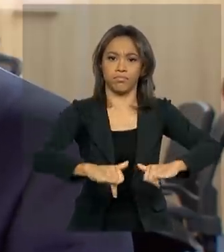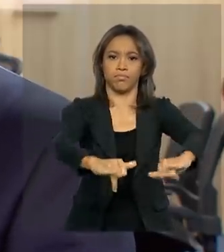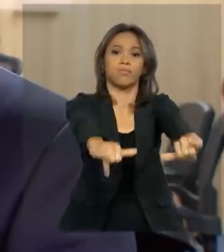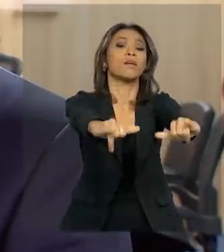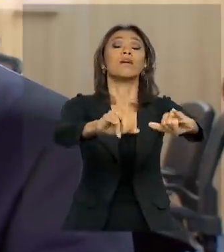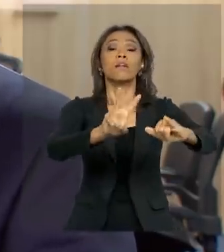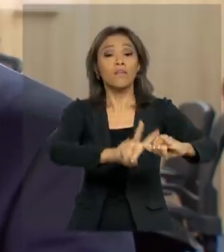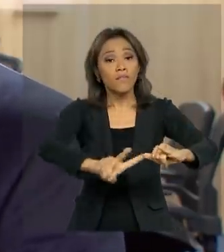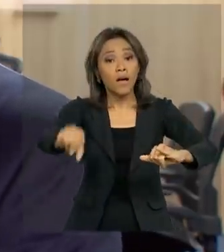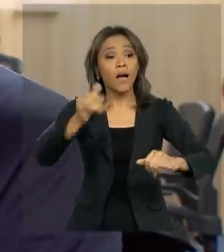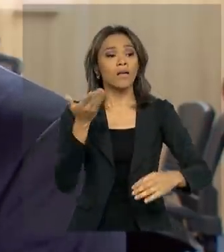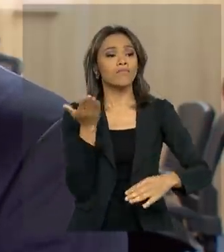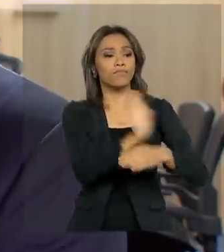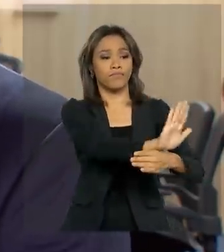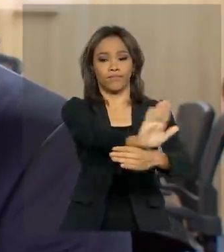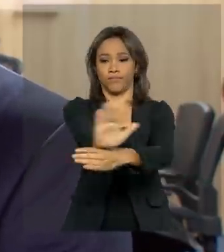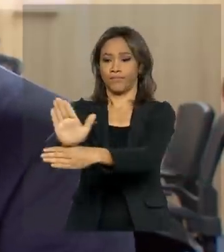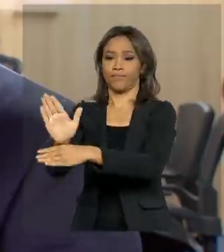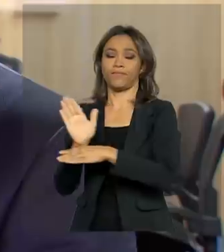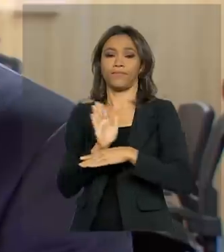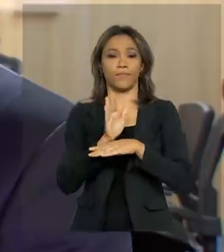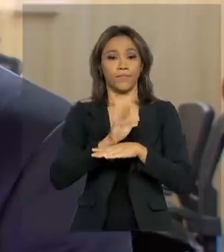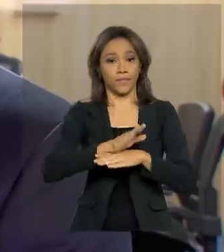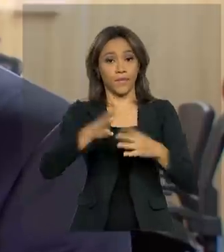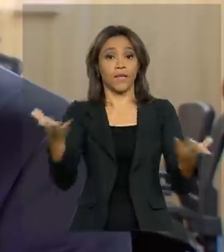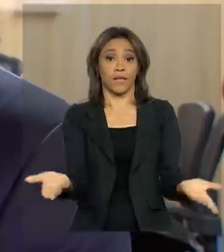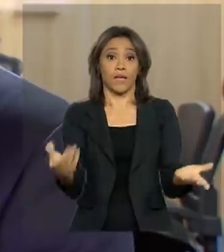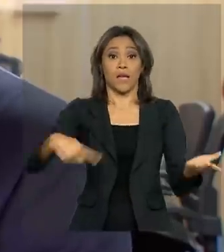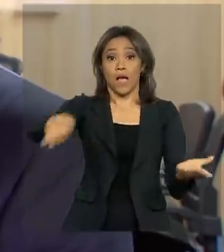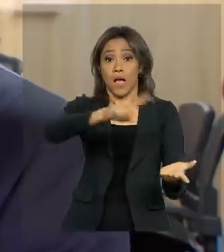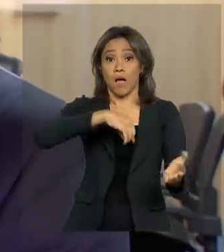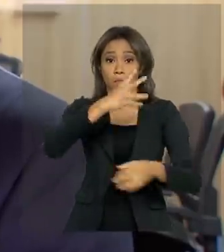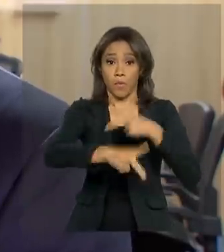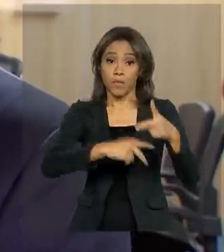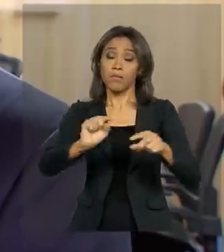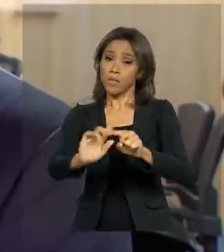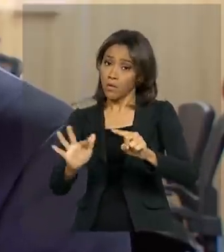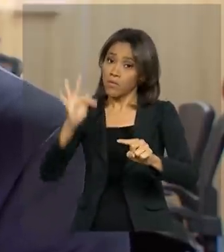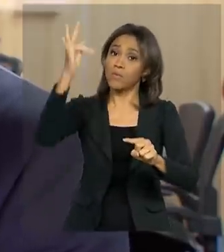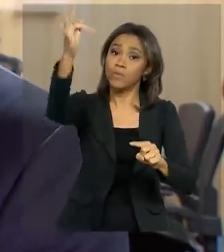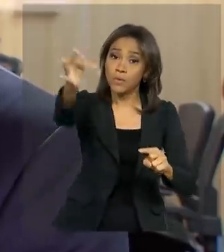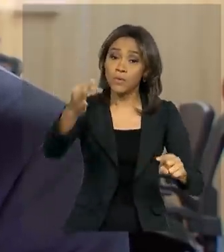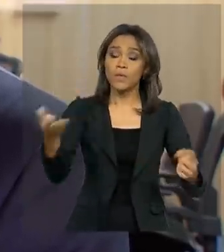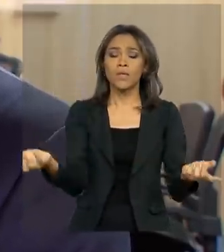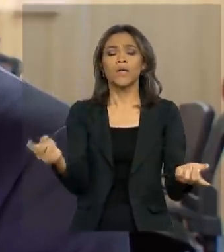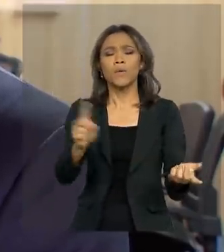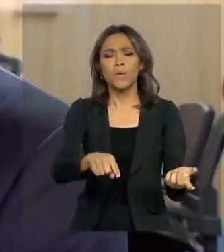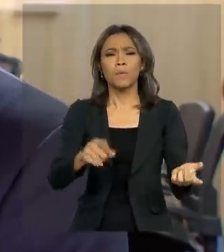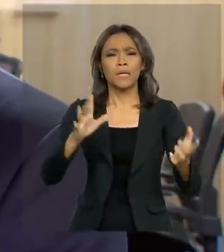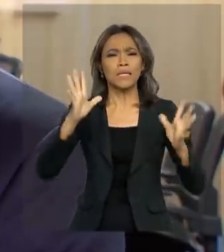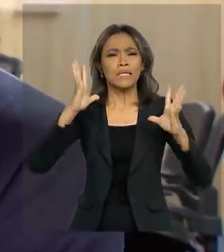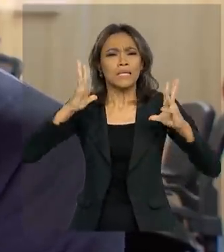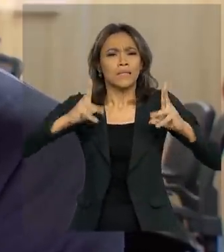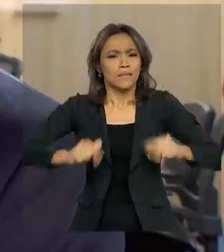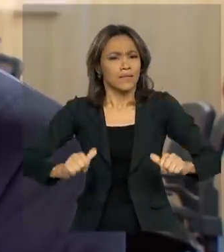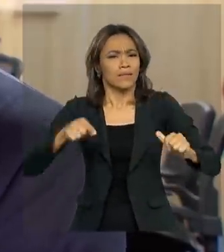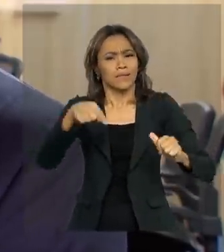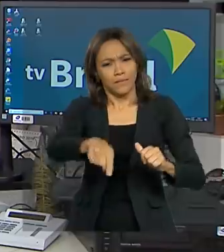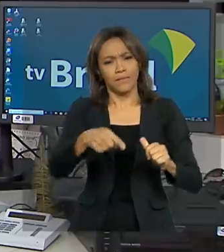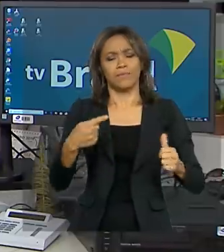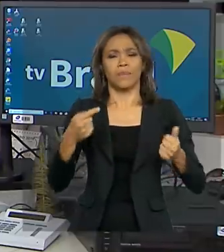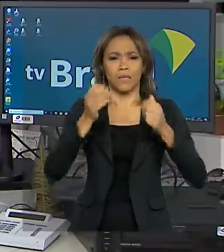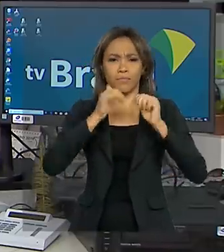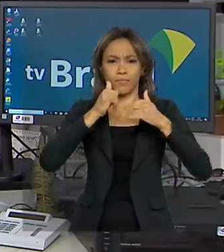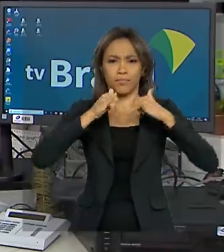atual geração e a geração futuras, com energia limpa, energia renovável e a um custo baixo para o usuário.